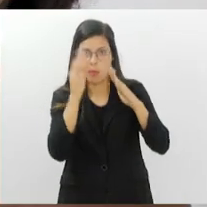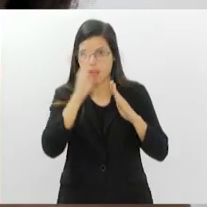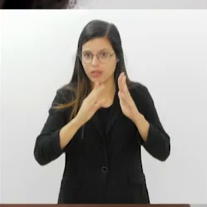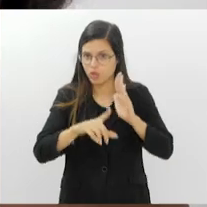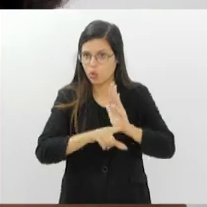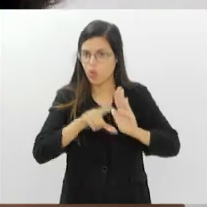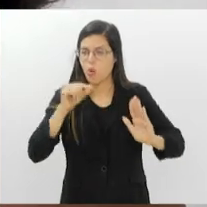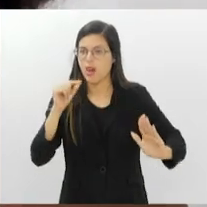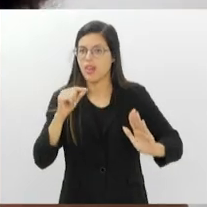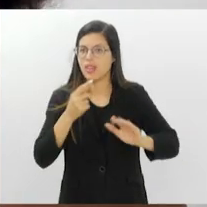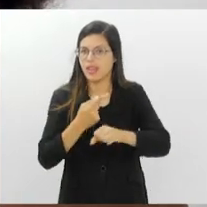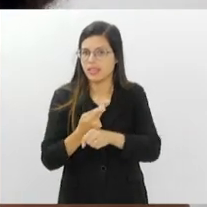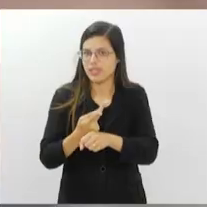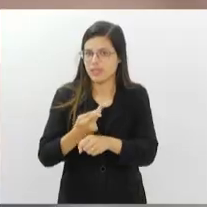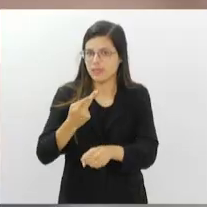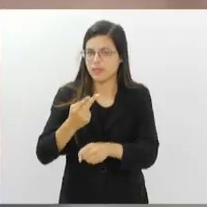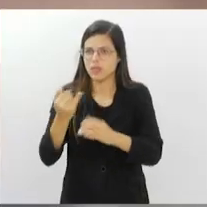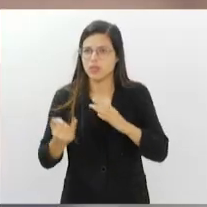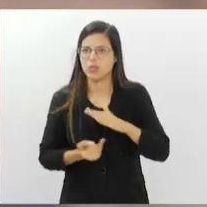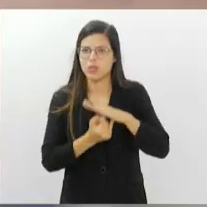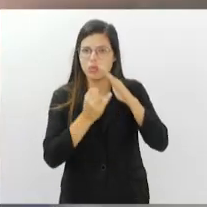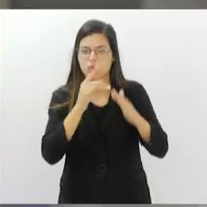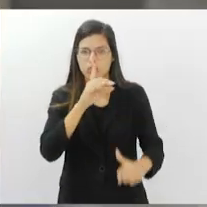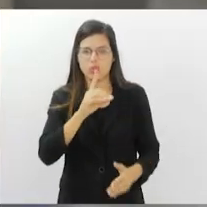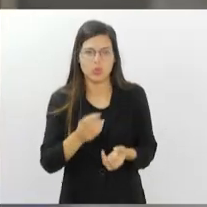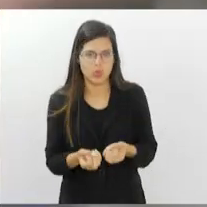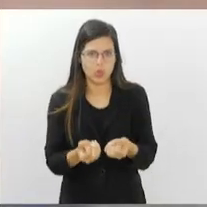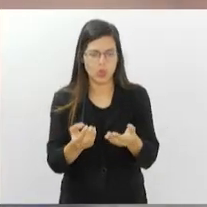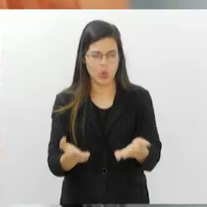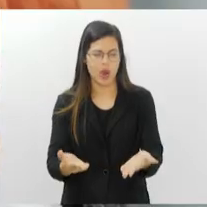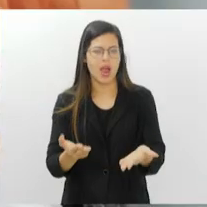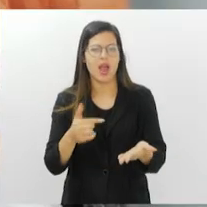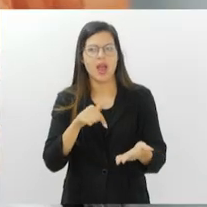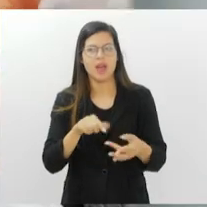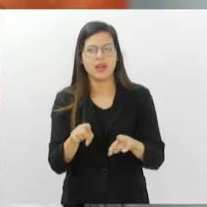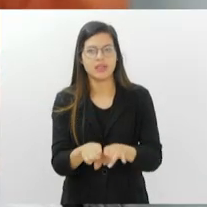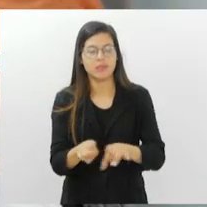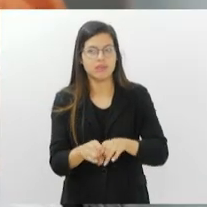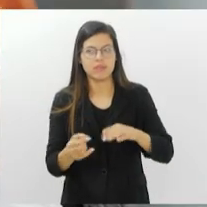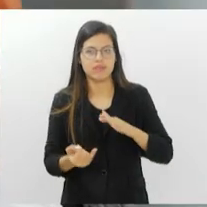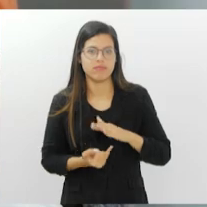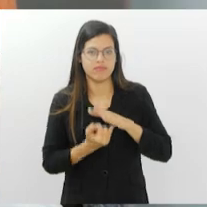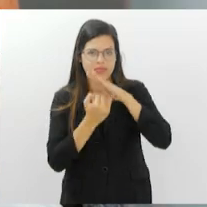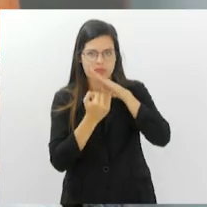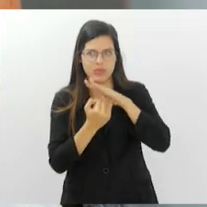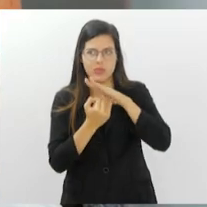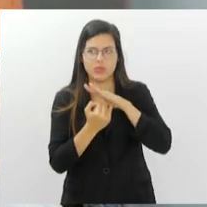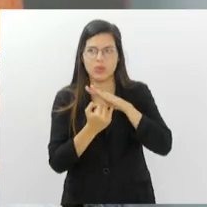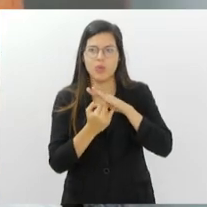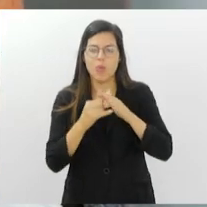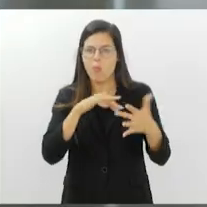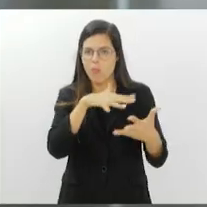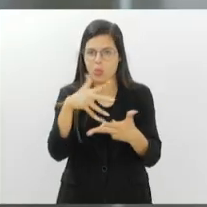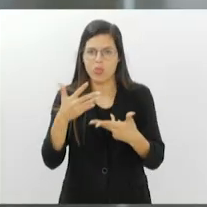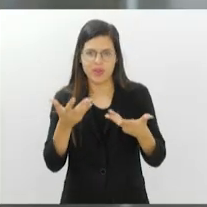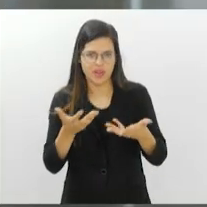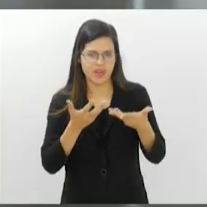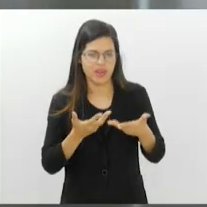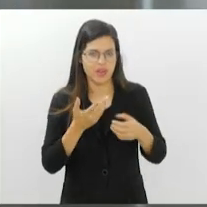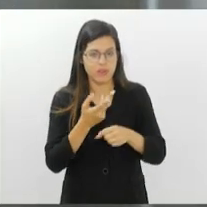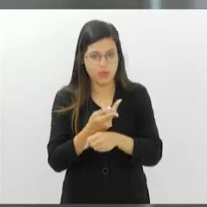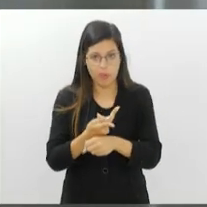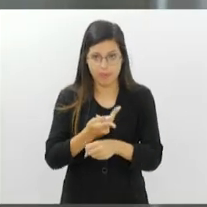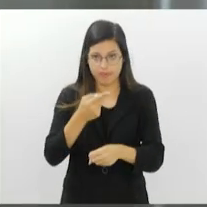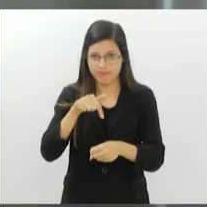ONGs é concedido pelo Instituto Doar, Certificadora Social e pelo Instituto O Mundo Que Queremos. A premiação